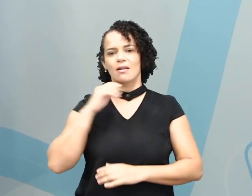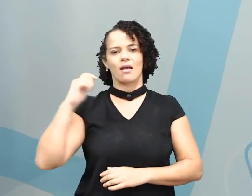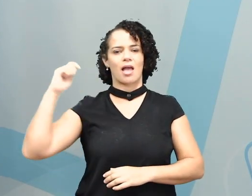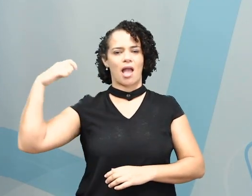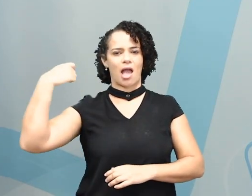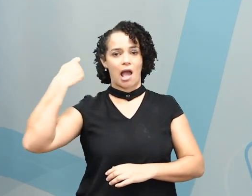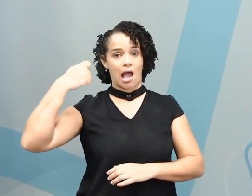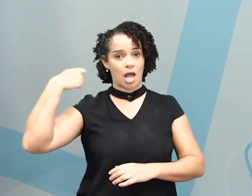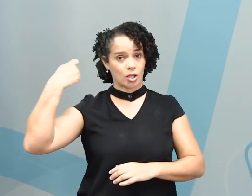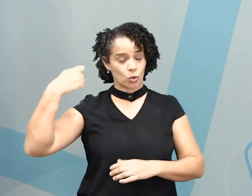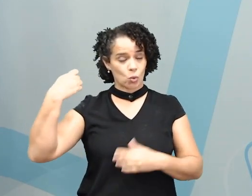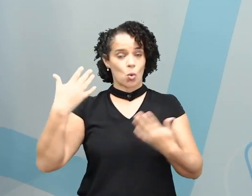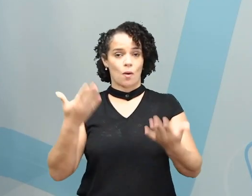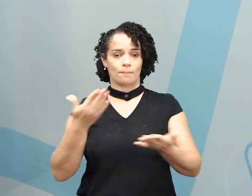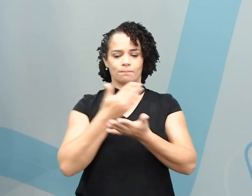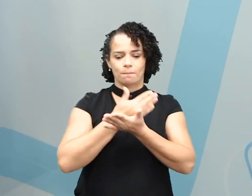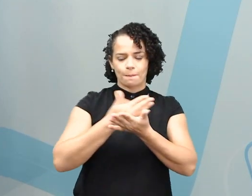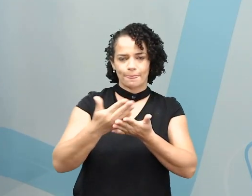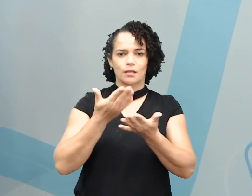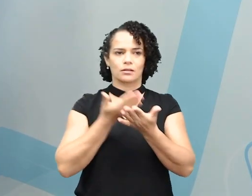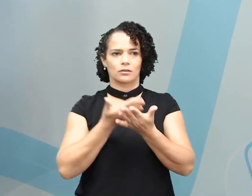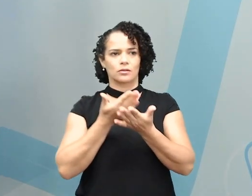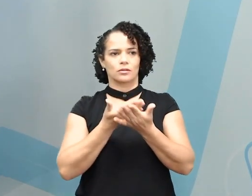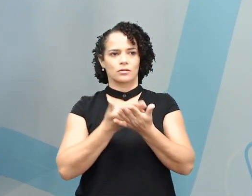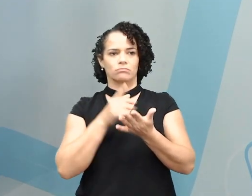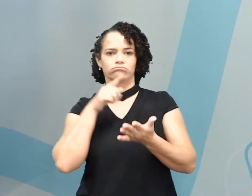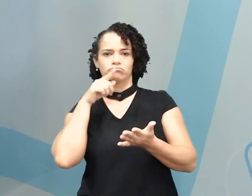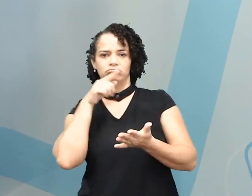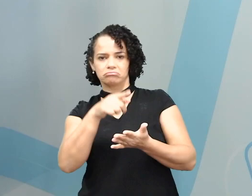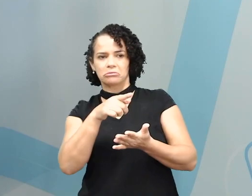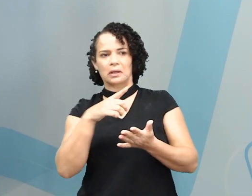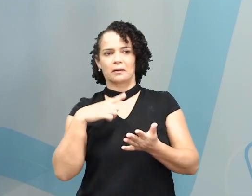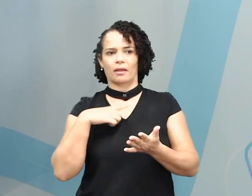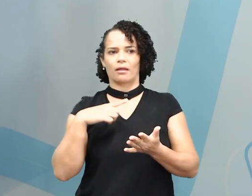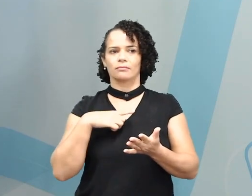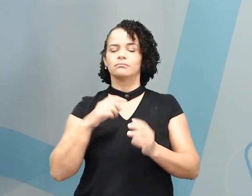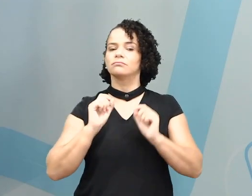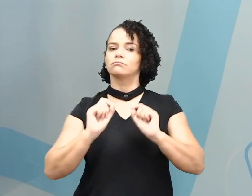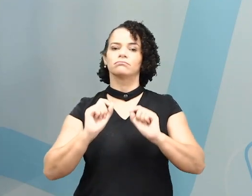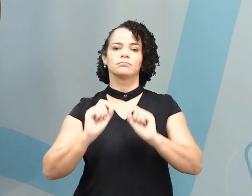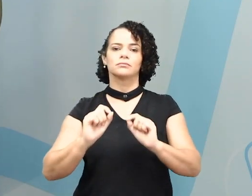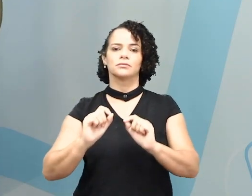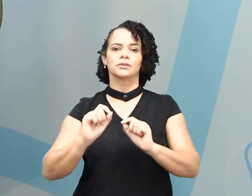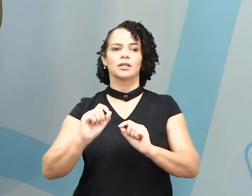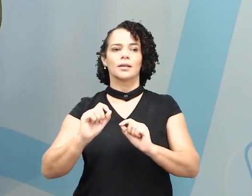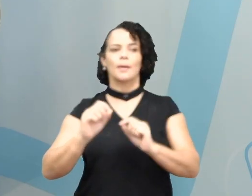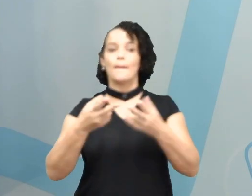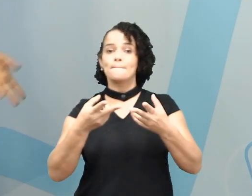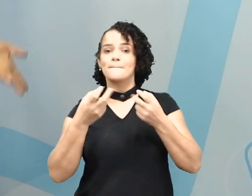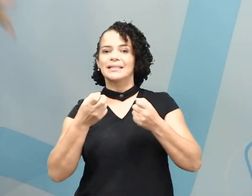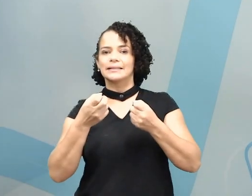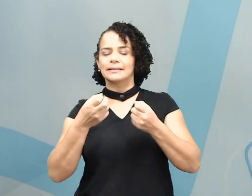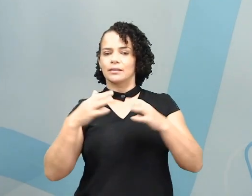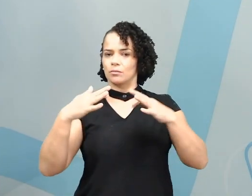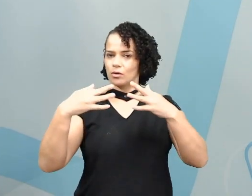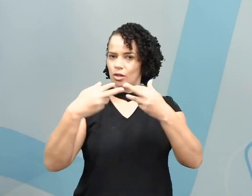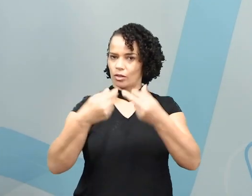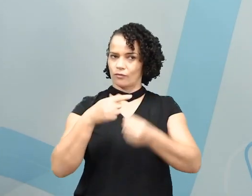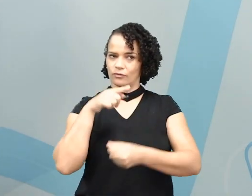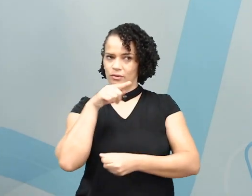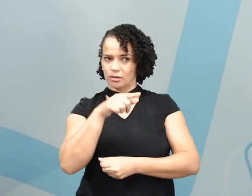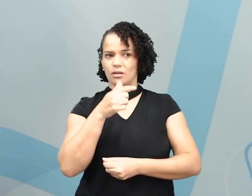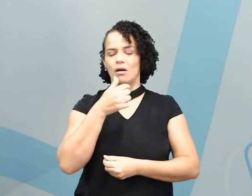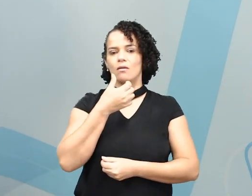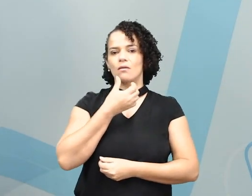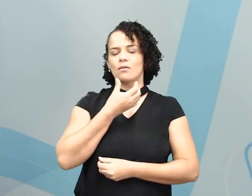vocês viram a seguinte frase. She is an actress. Então, percebam que nesse caso